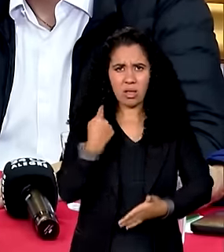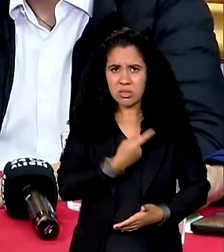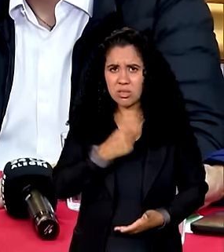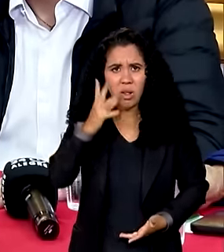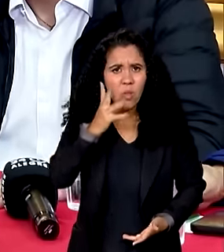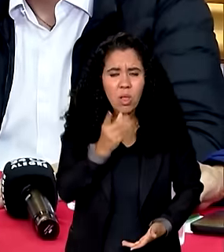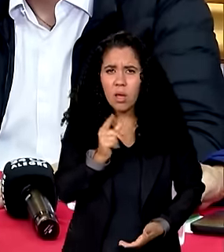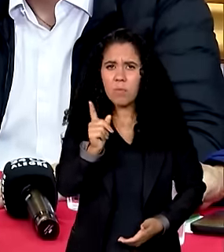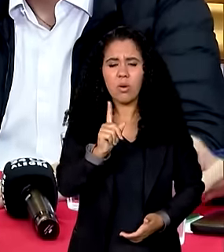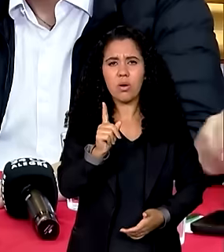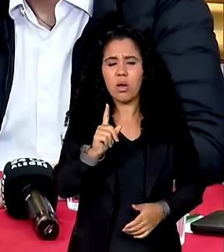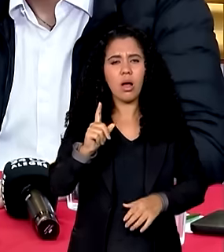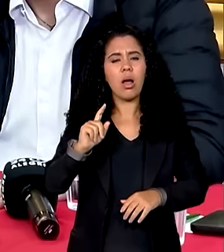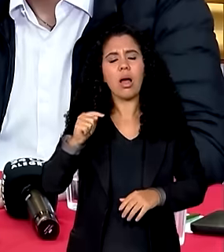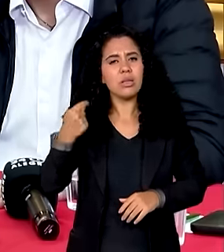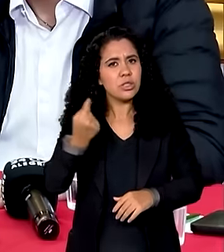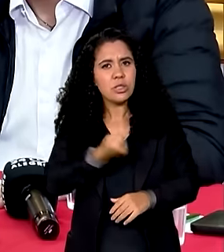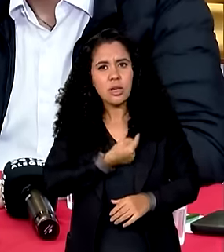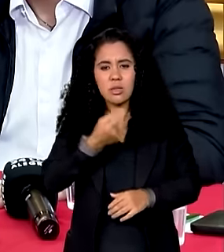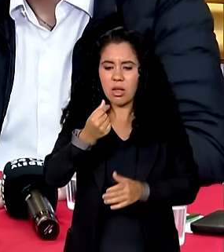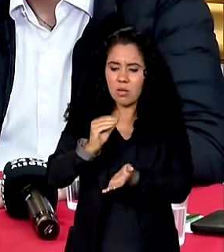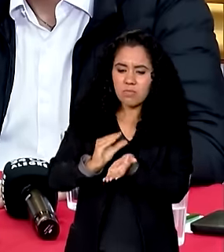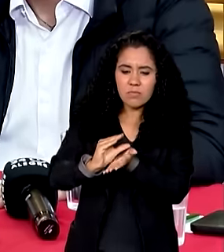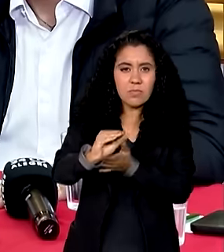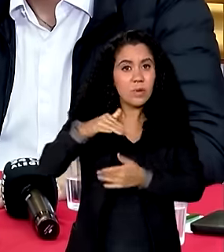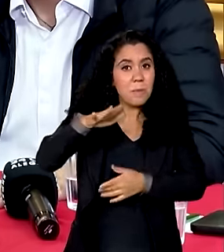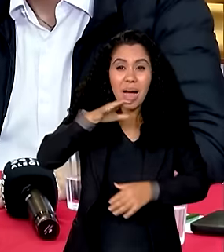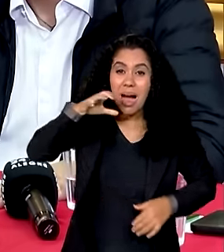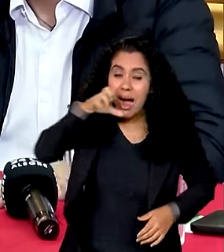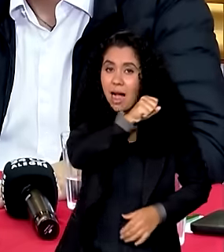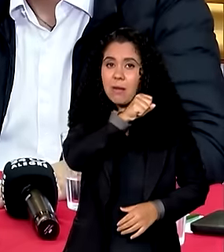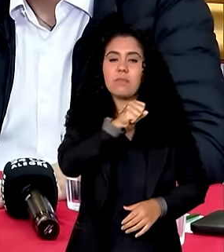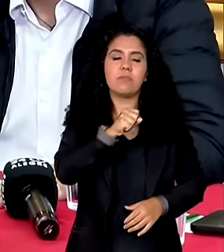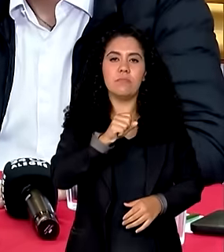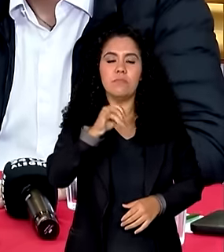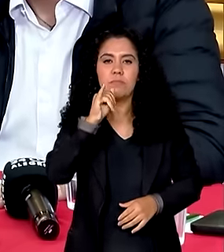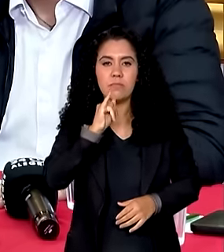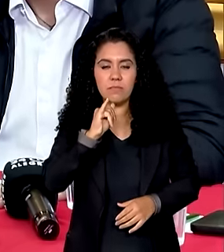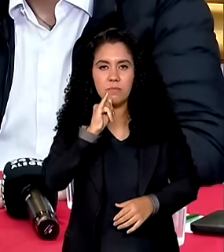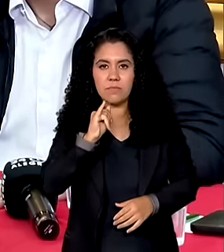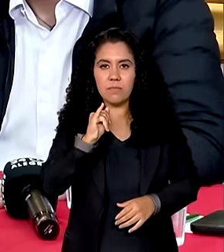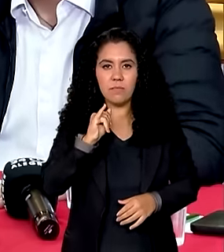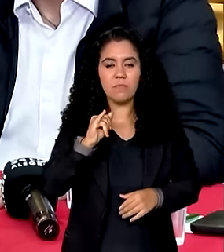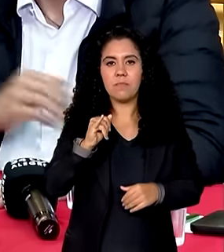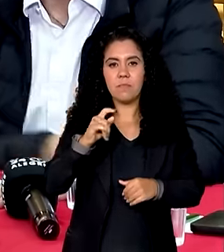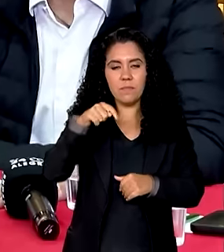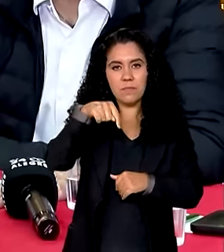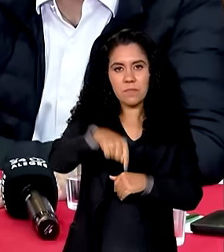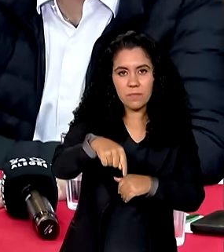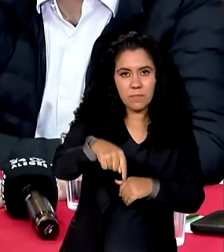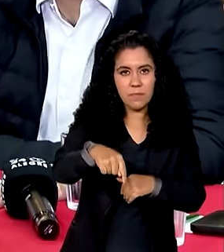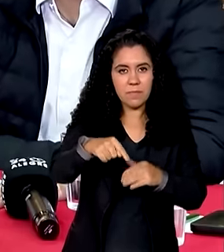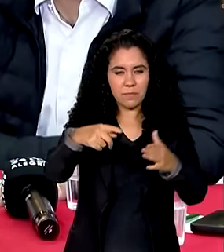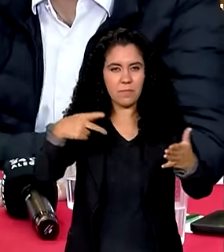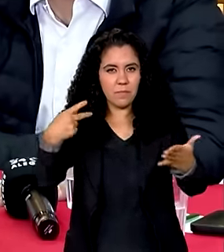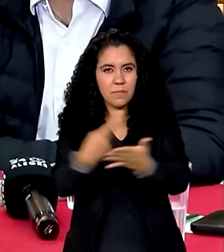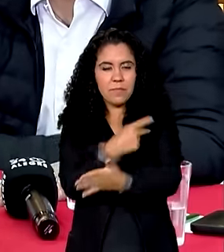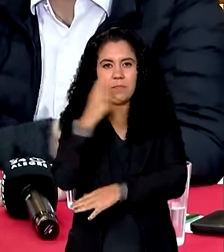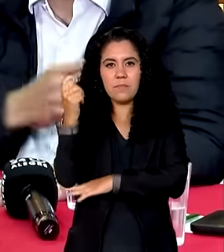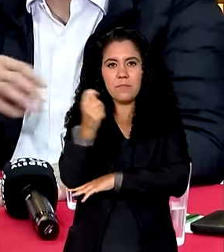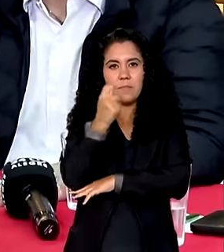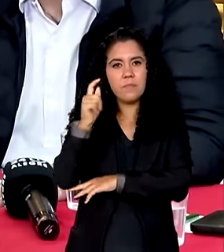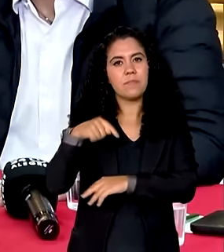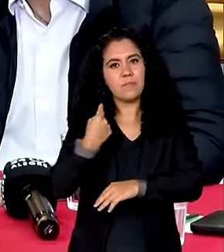passa o recurso no menor tempo possível neste evento nós estamos